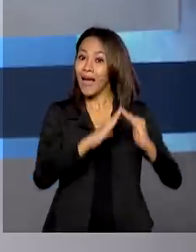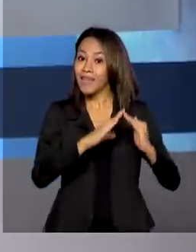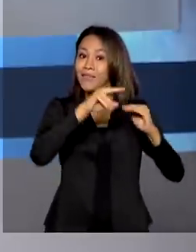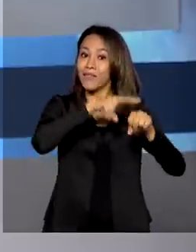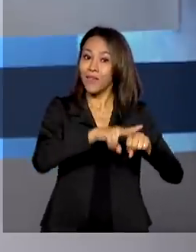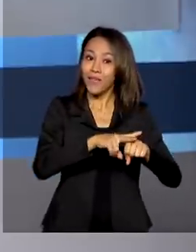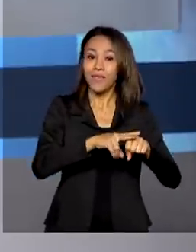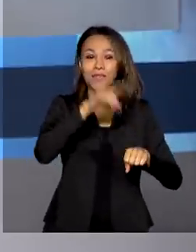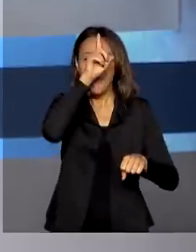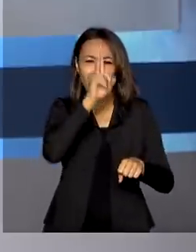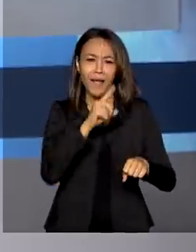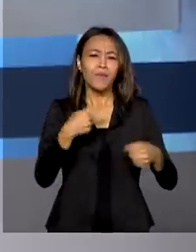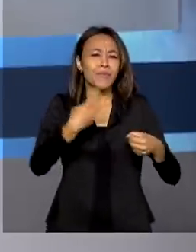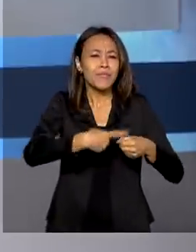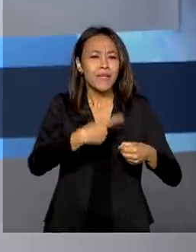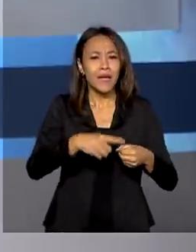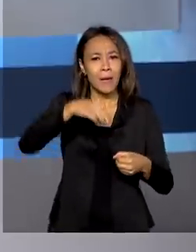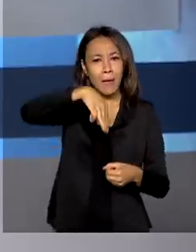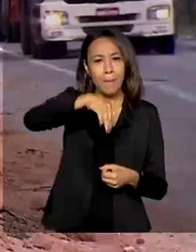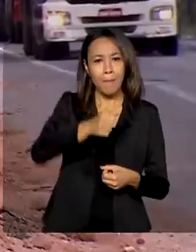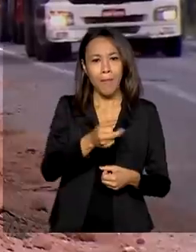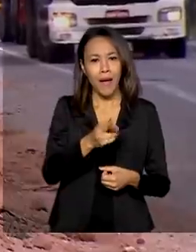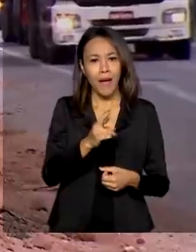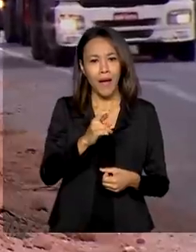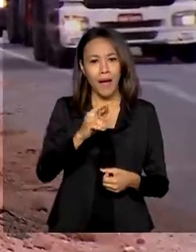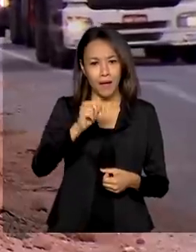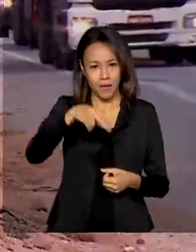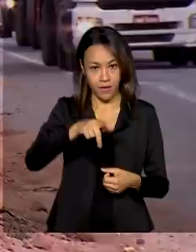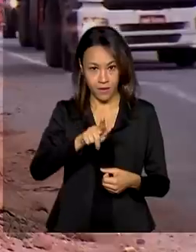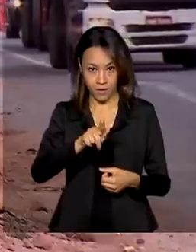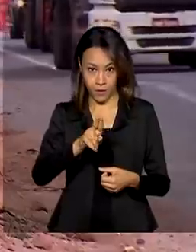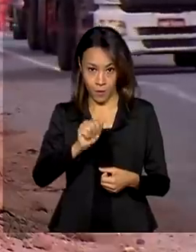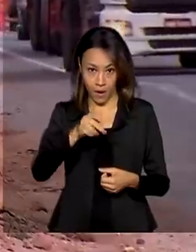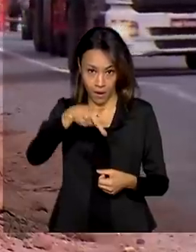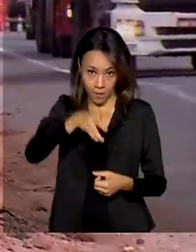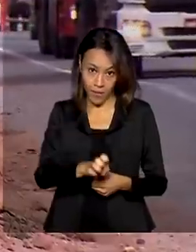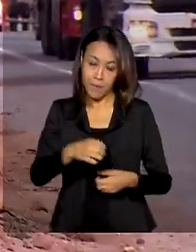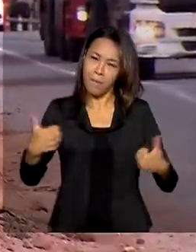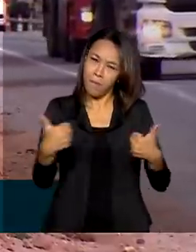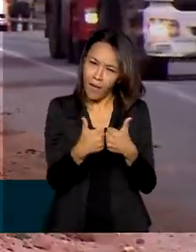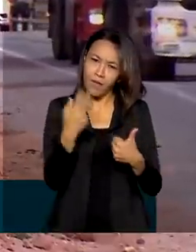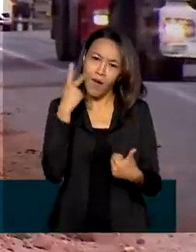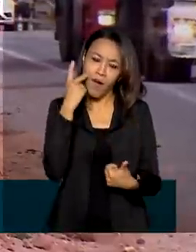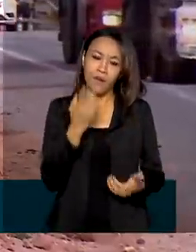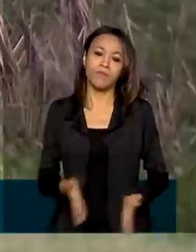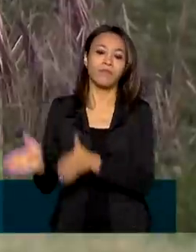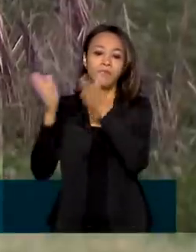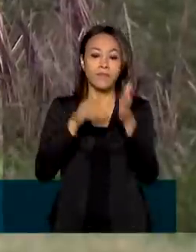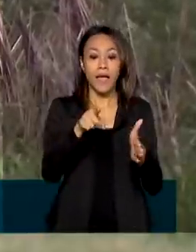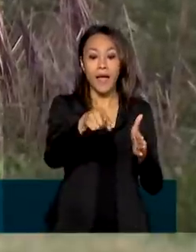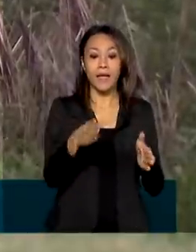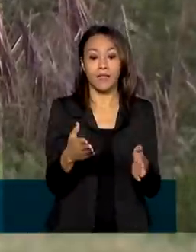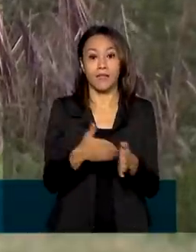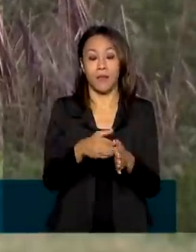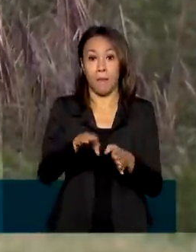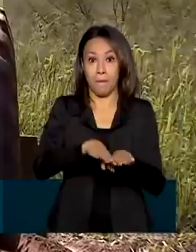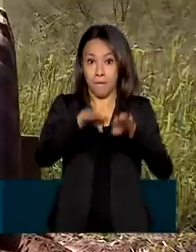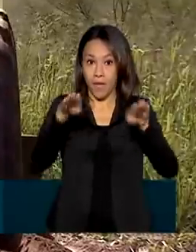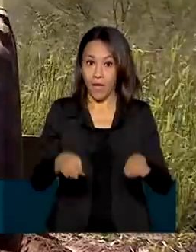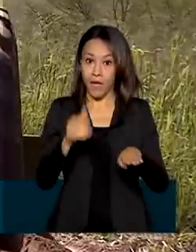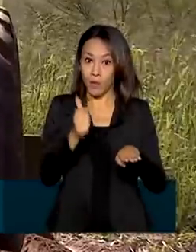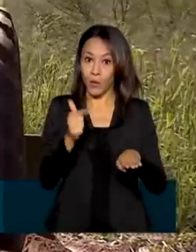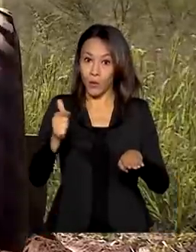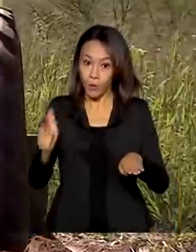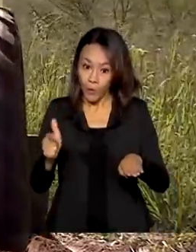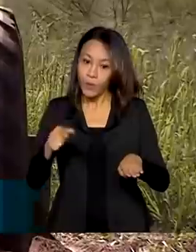Maranguape, perto de Fortaleza. A previsão é que os 24 quilômetros da duplicação da BR-222 no